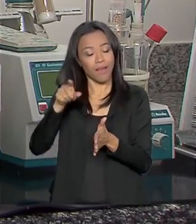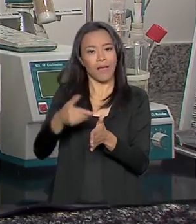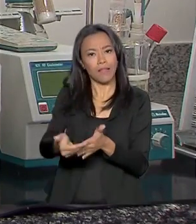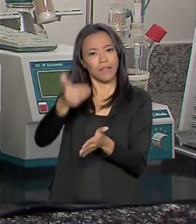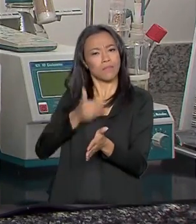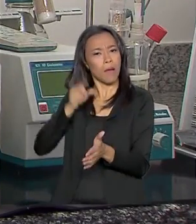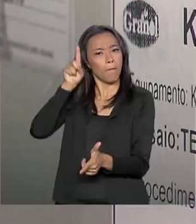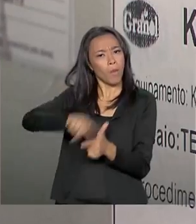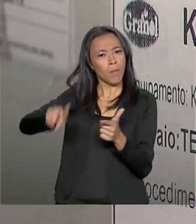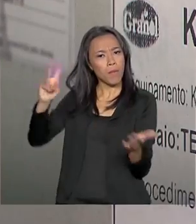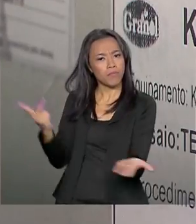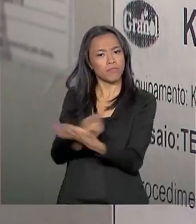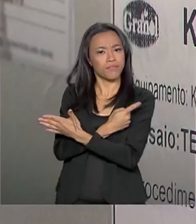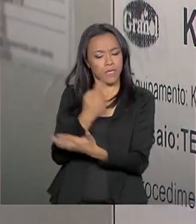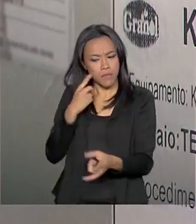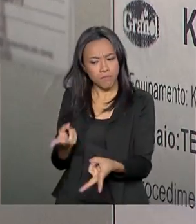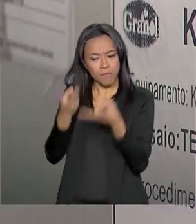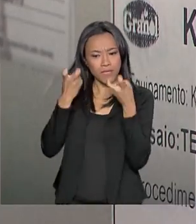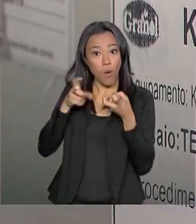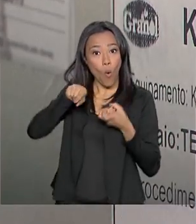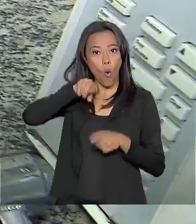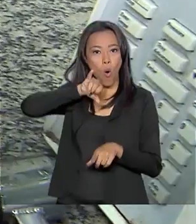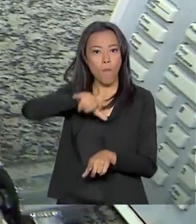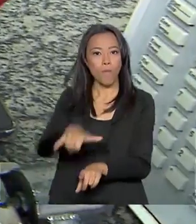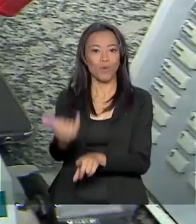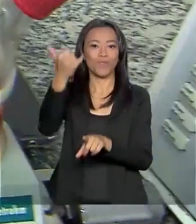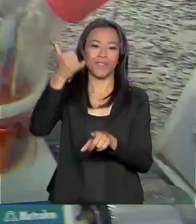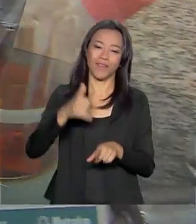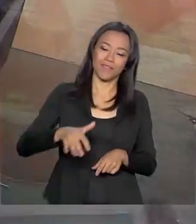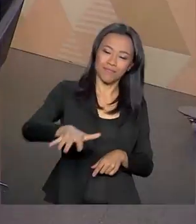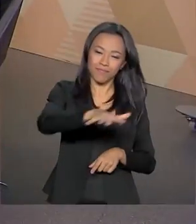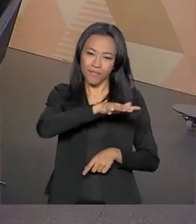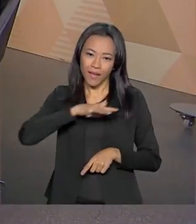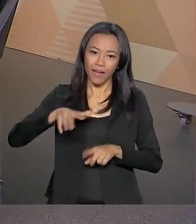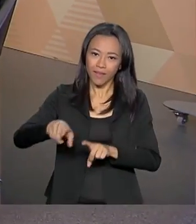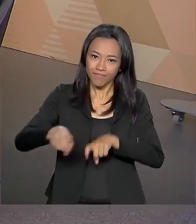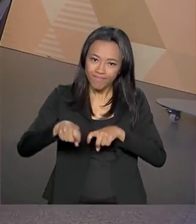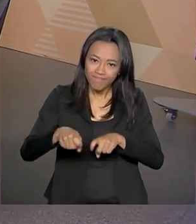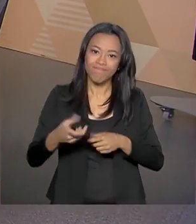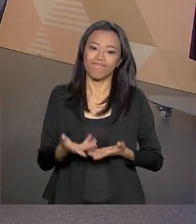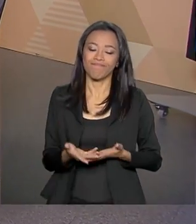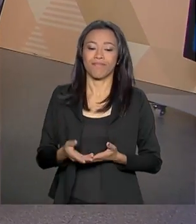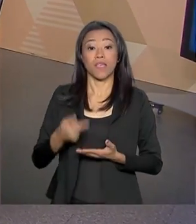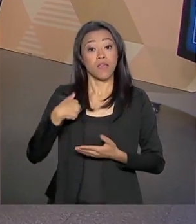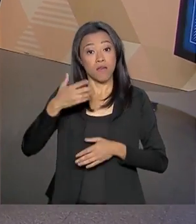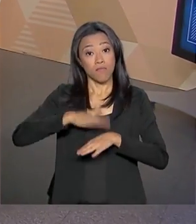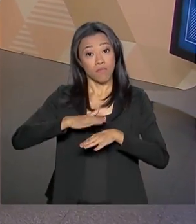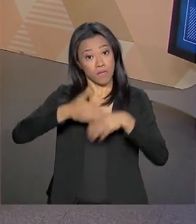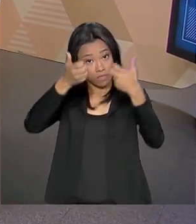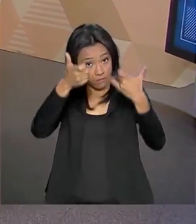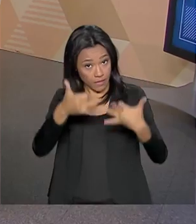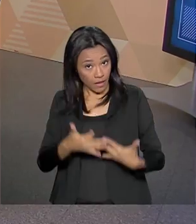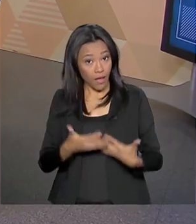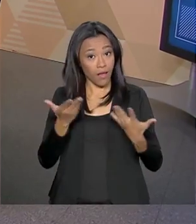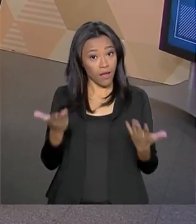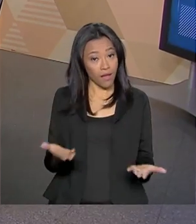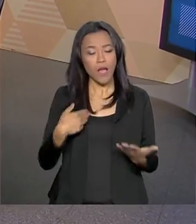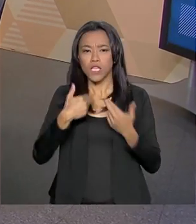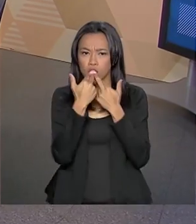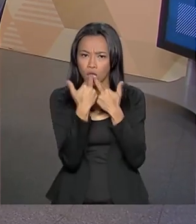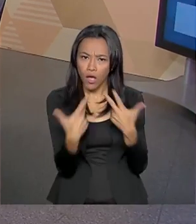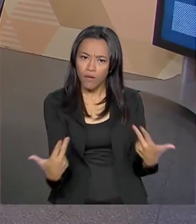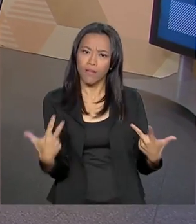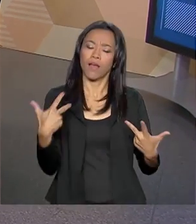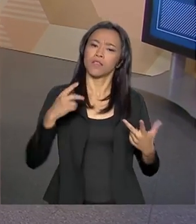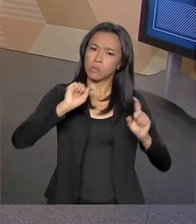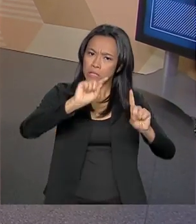e identificar novas oportunidades para o campo. Para nos falar sobre esse trabalho, as novidades